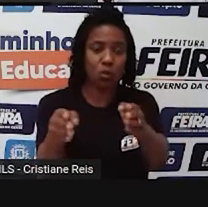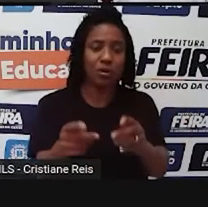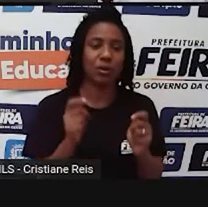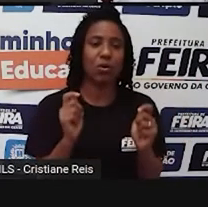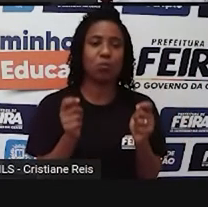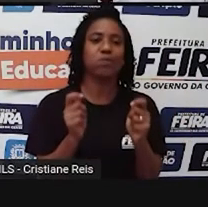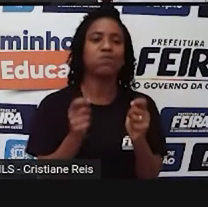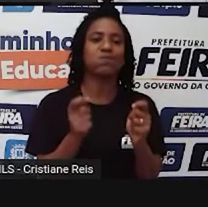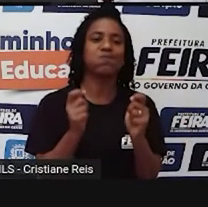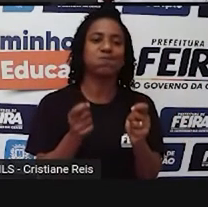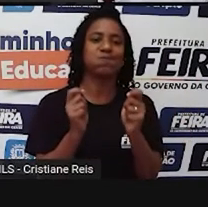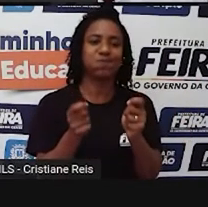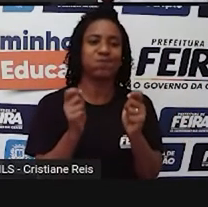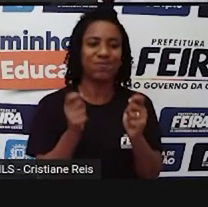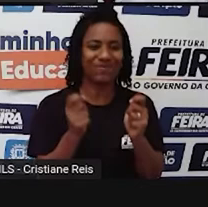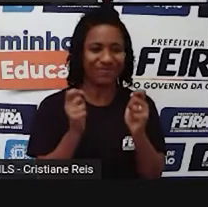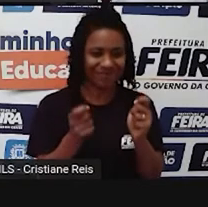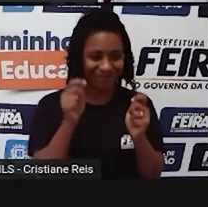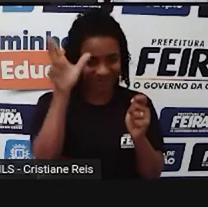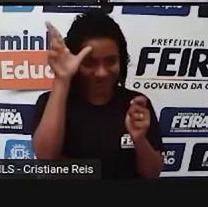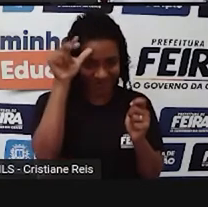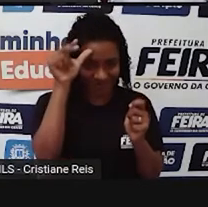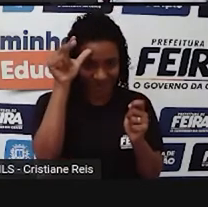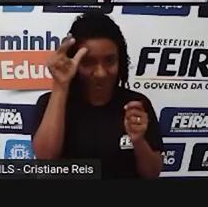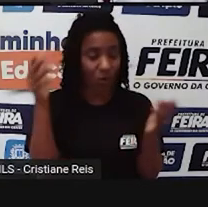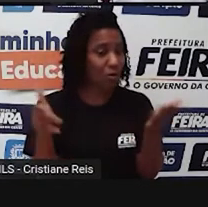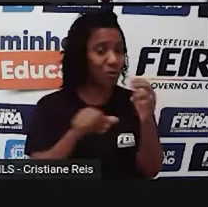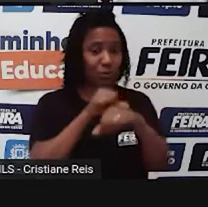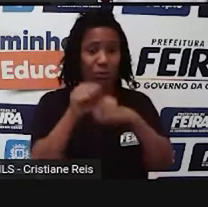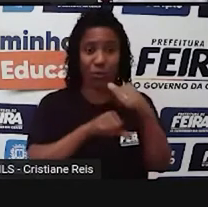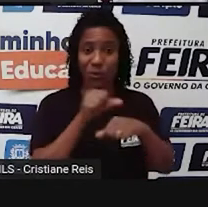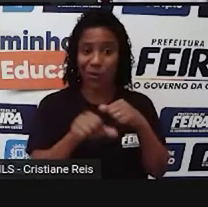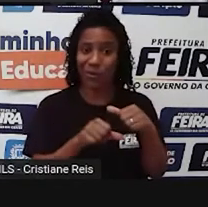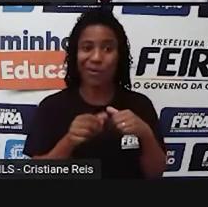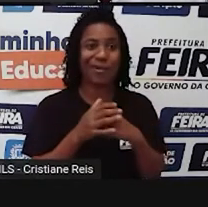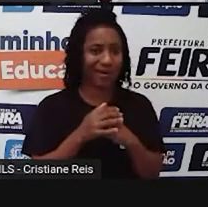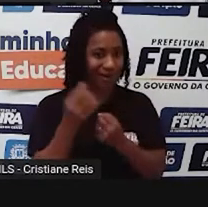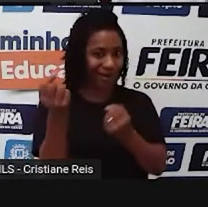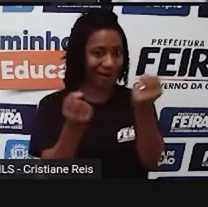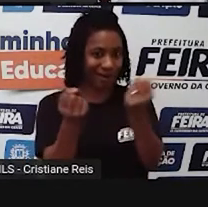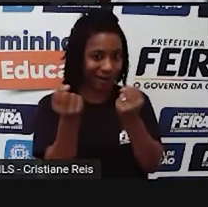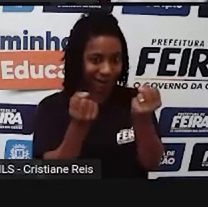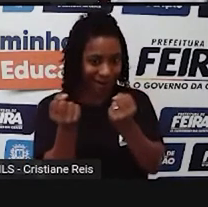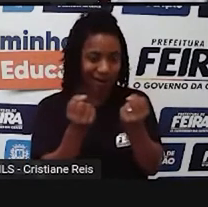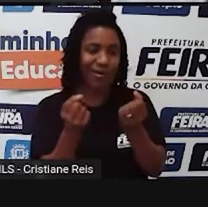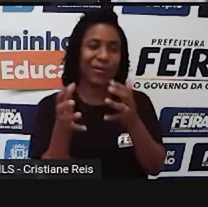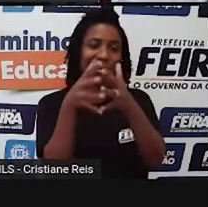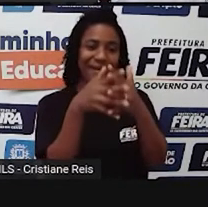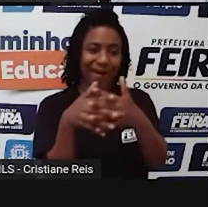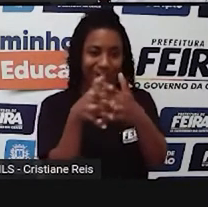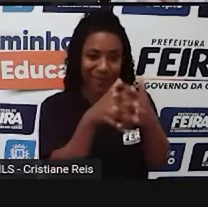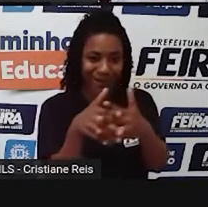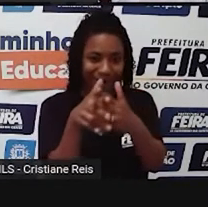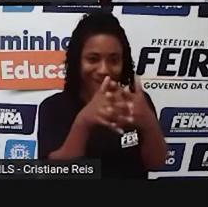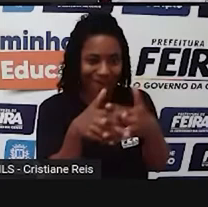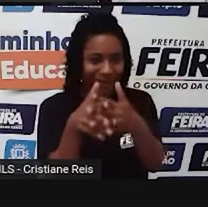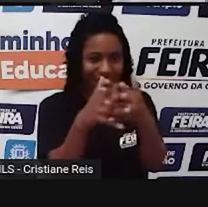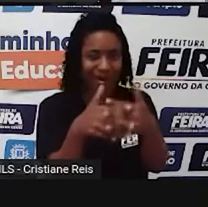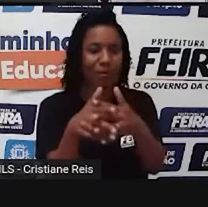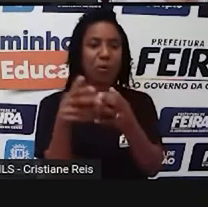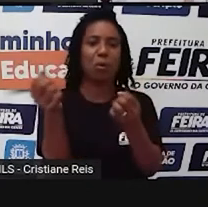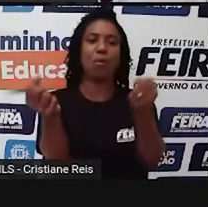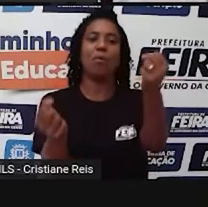carros, caminhões. O Brasil é um país que depende muito do transporte por caminhão, né? Nossos